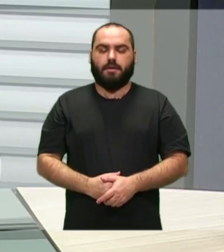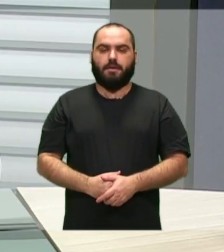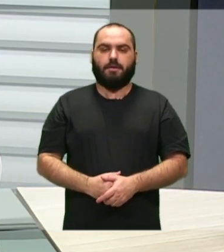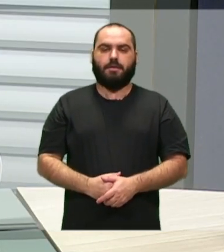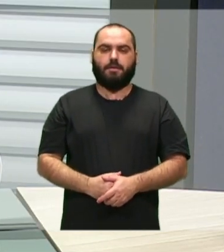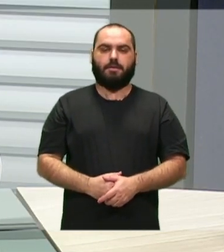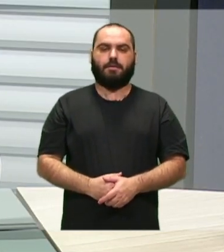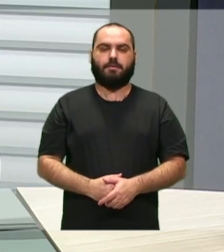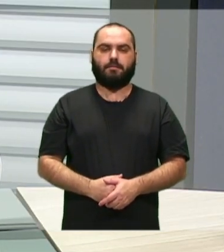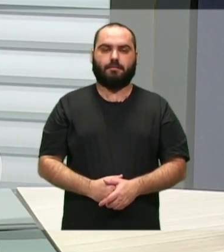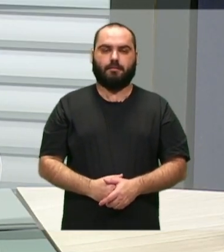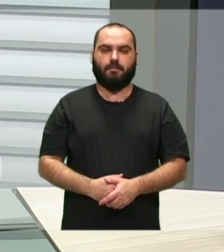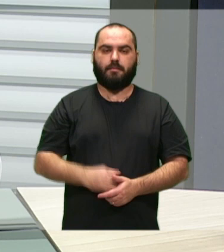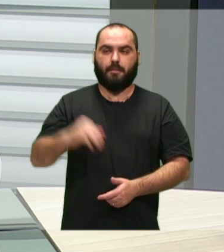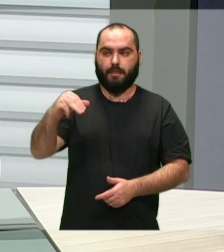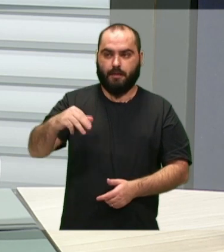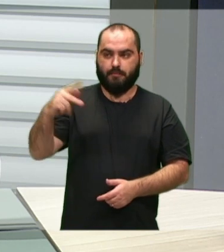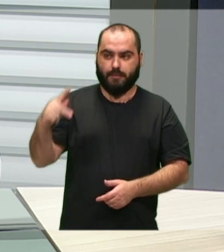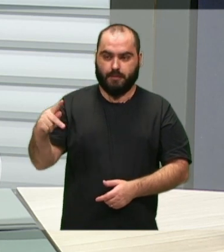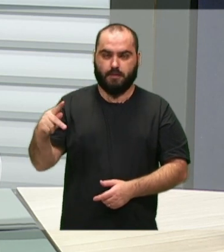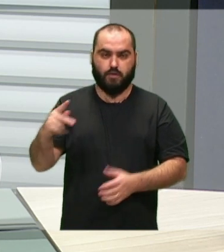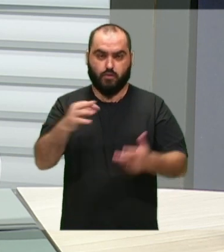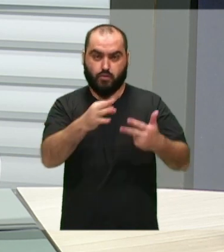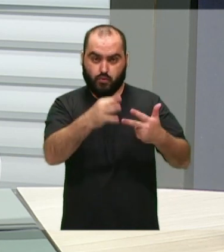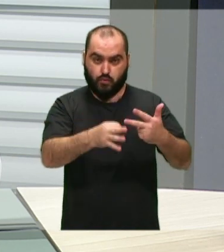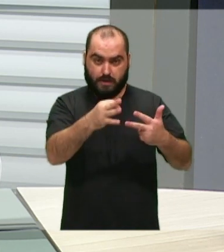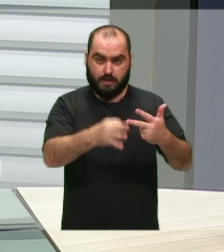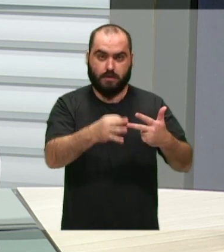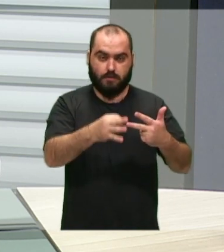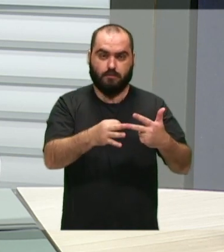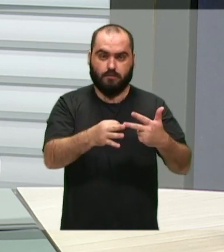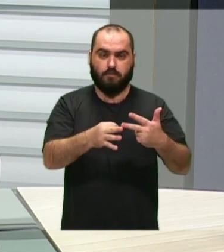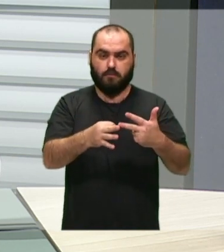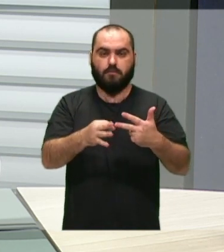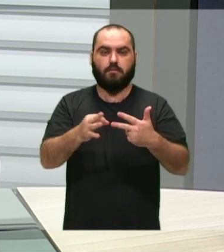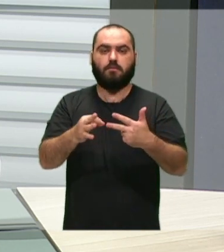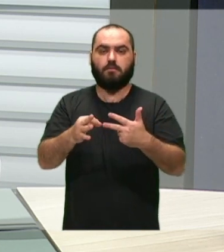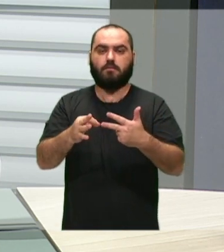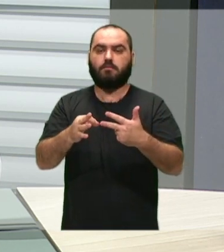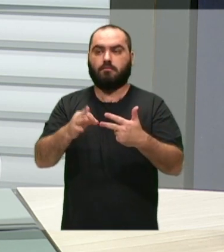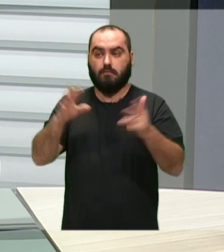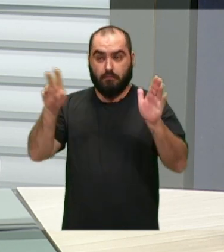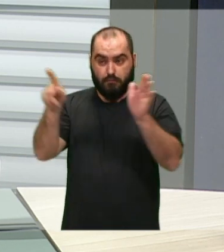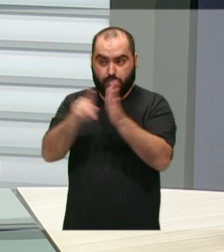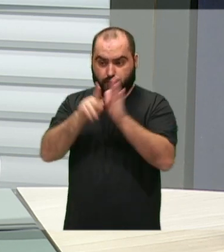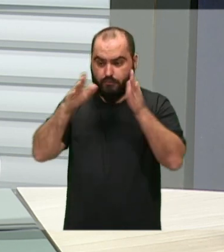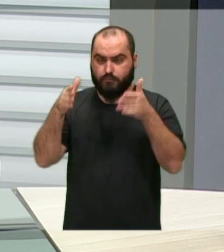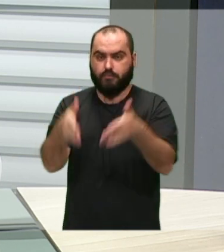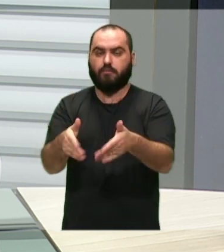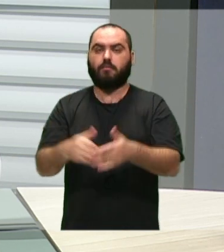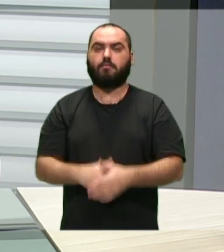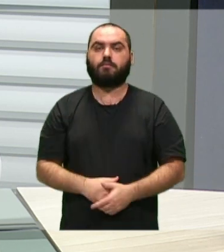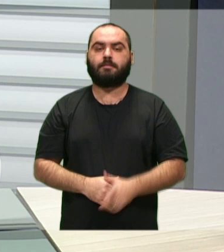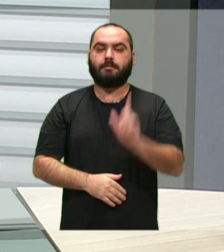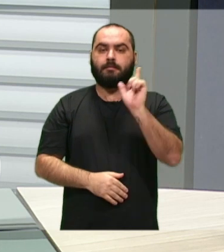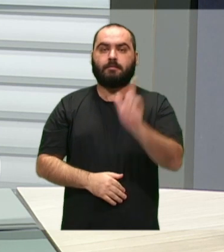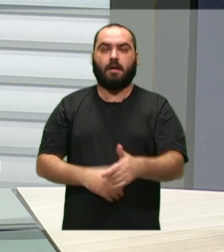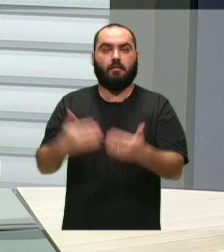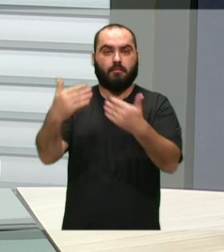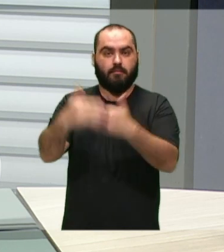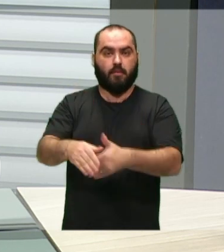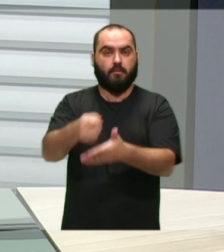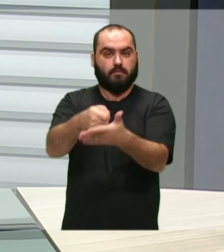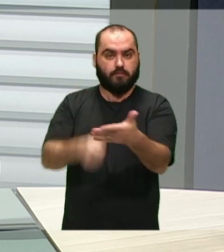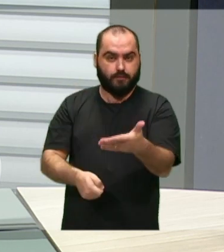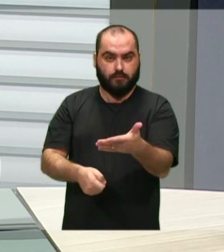Público, mas os juízes, os promotores também, mas falando especificamente do Judiciário, eles são concursados,